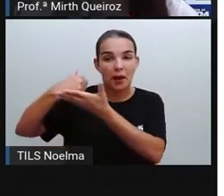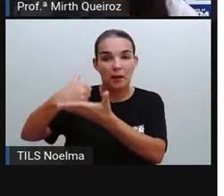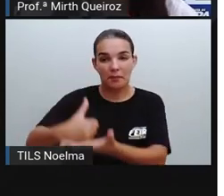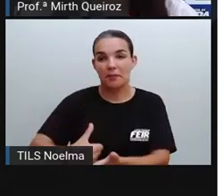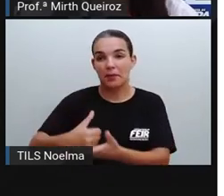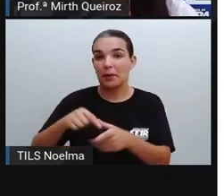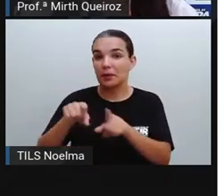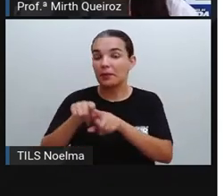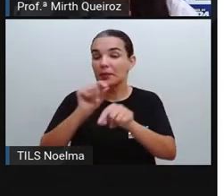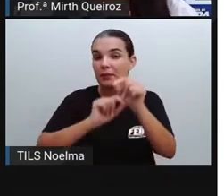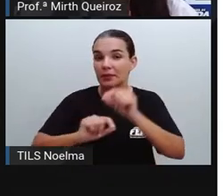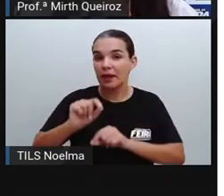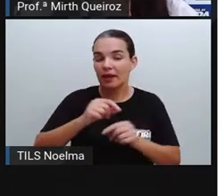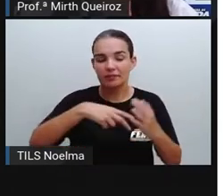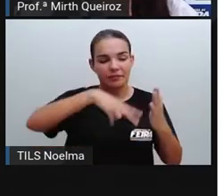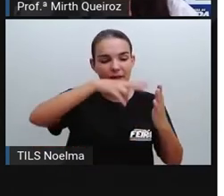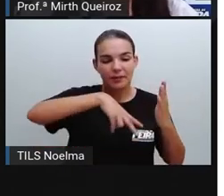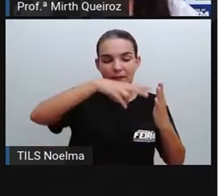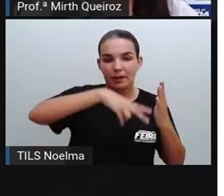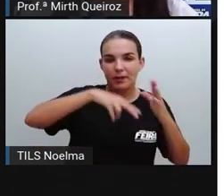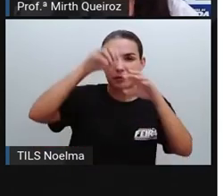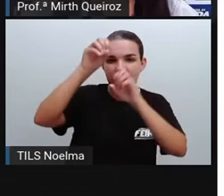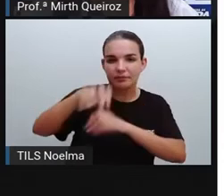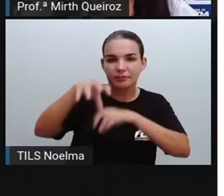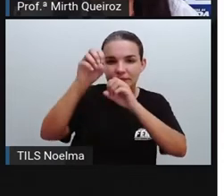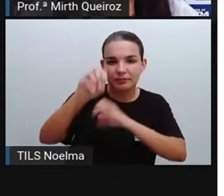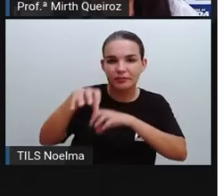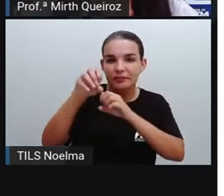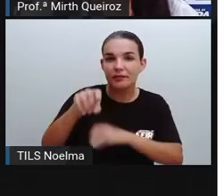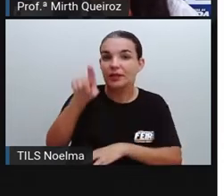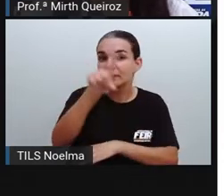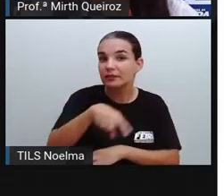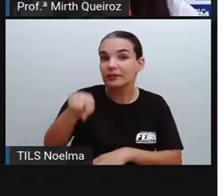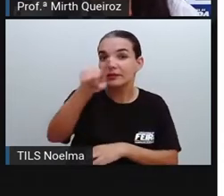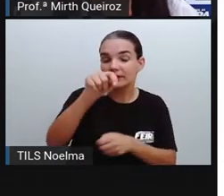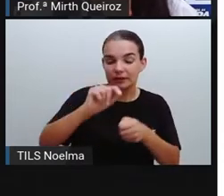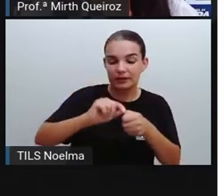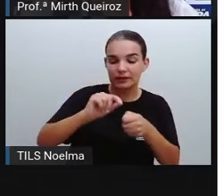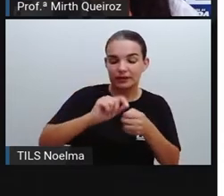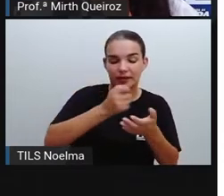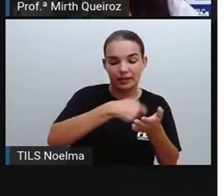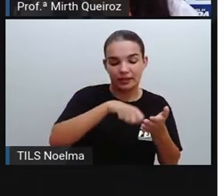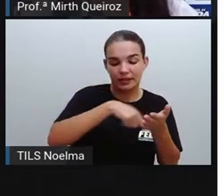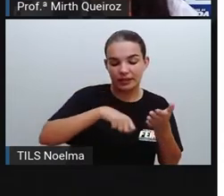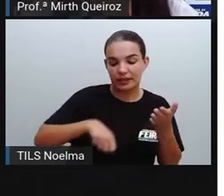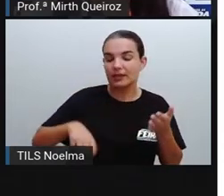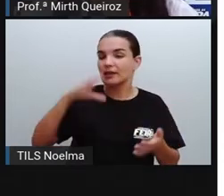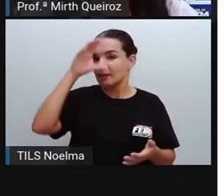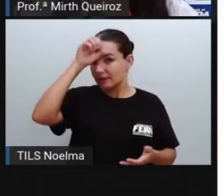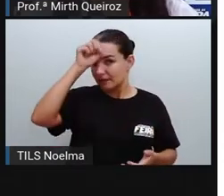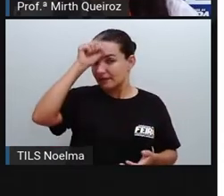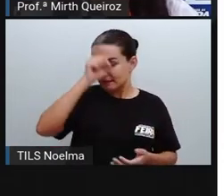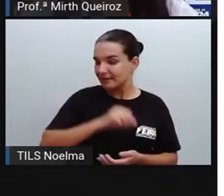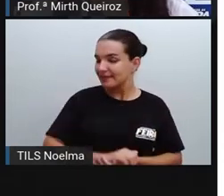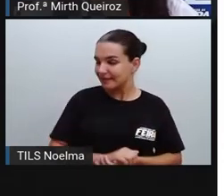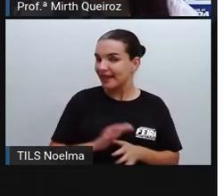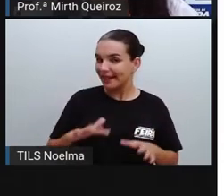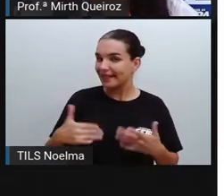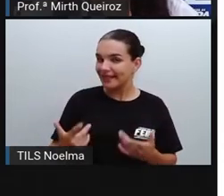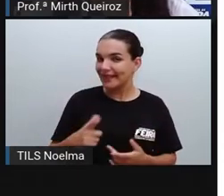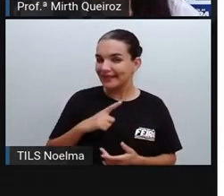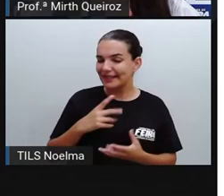processos aí de leitura, reflexão crítica e produção de textos. É tanto que várias vezes em nossas aulas, nós